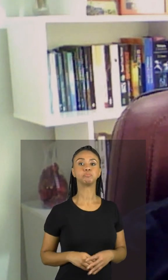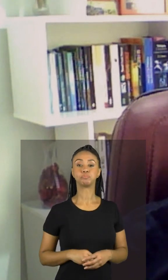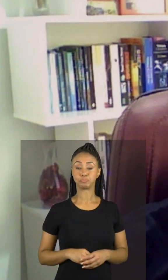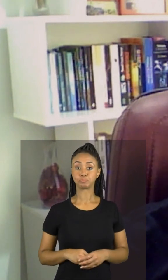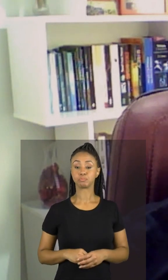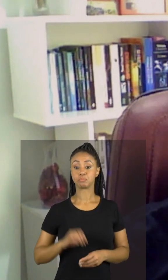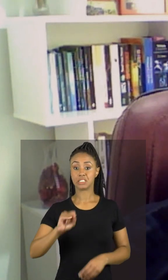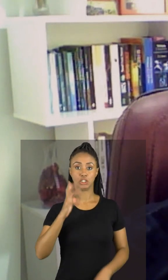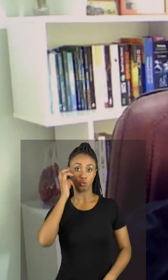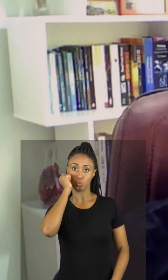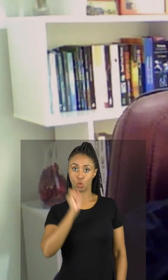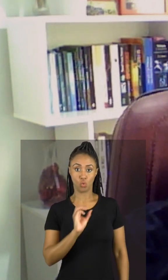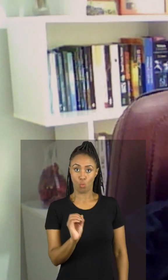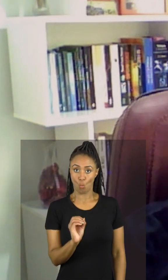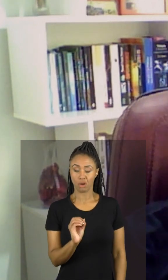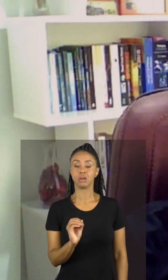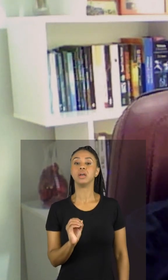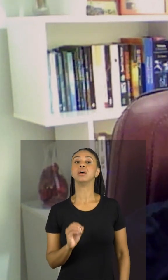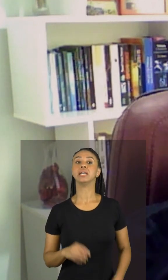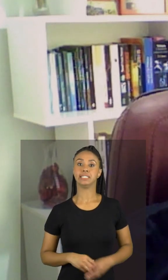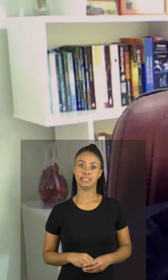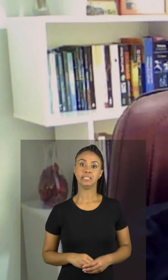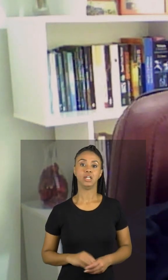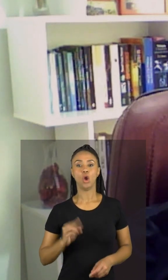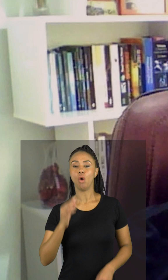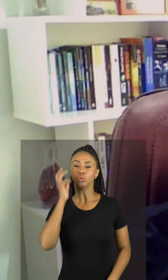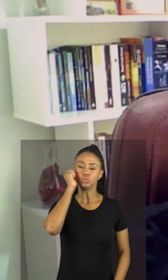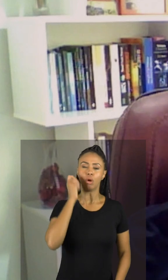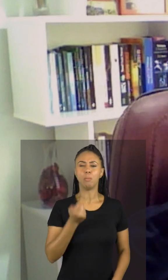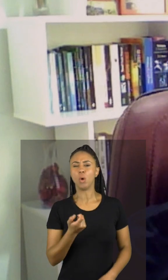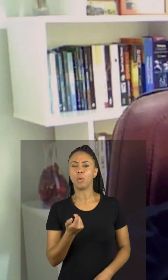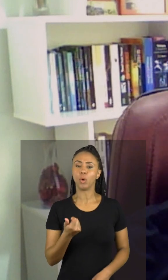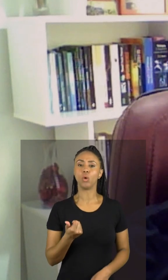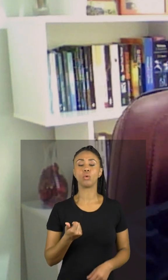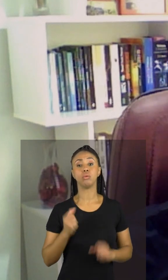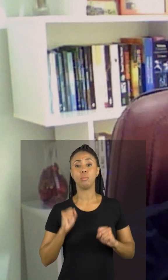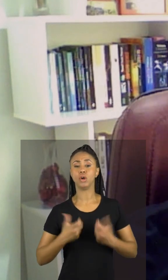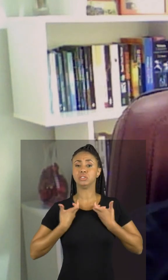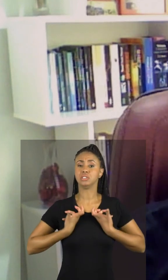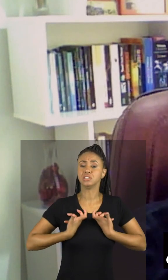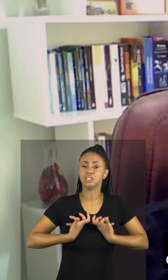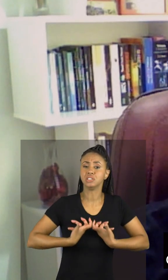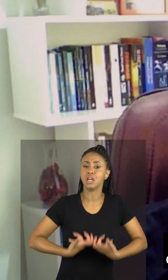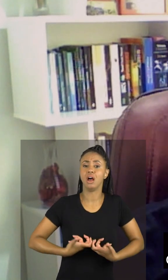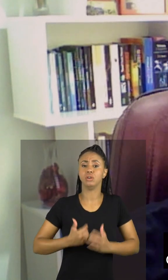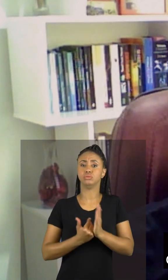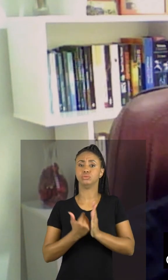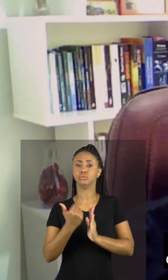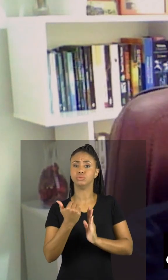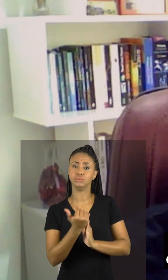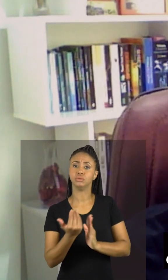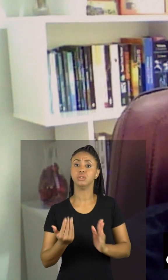A falta de sono, ela aumenta os níveis de cansaço, de fadiga. Com isso, se